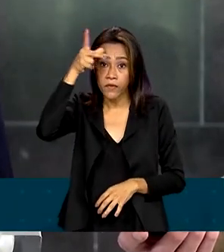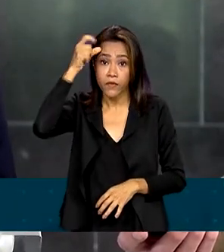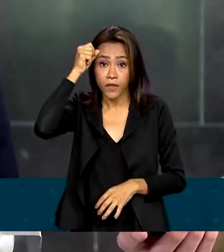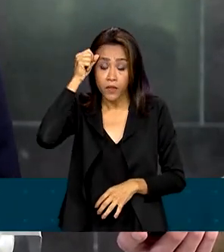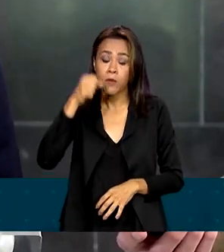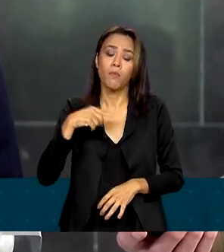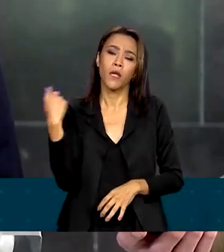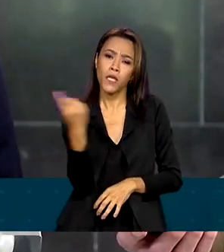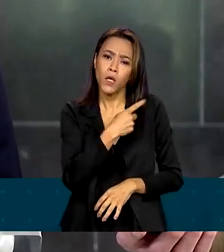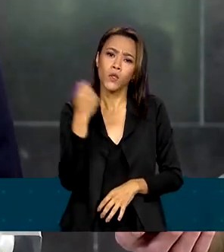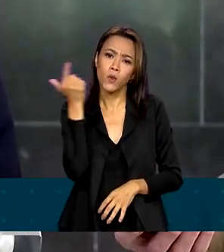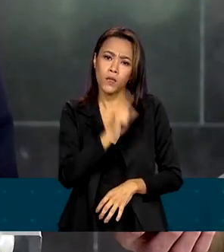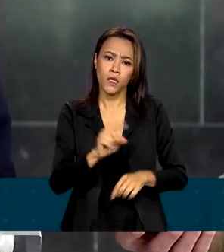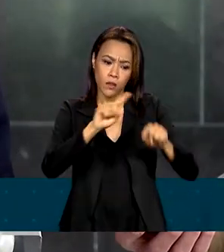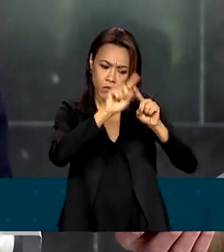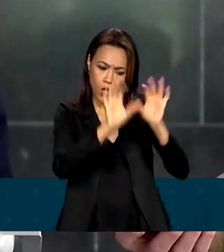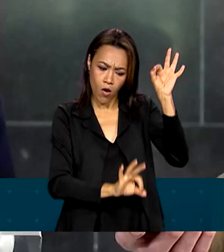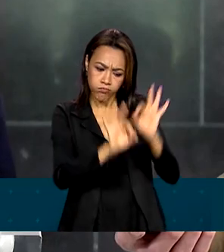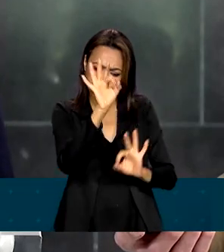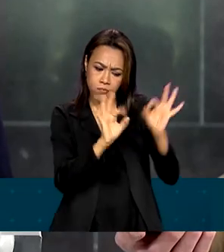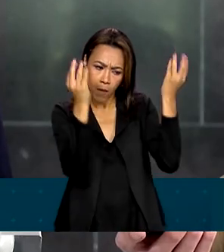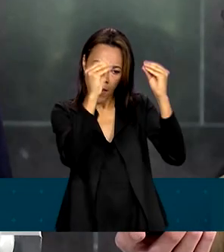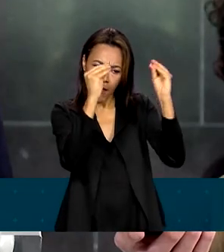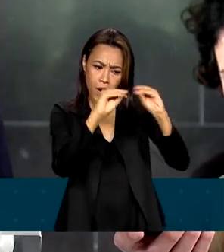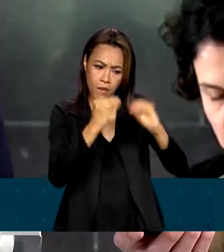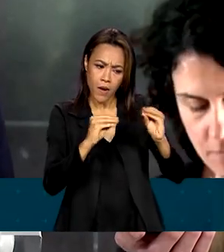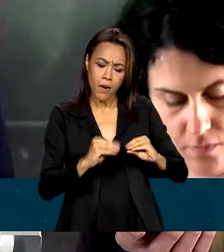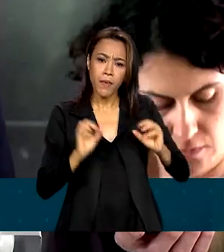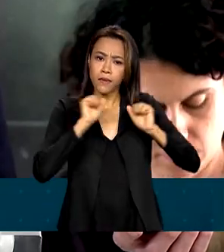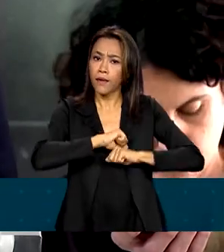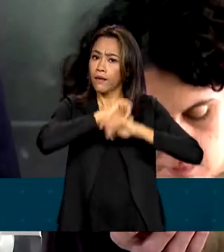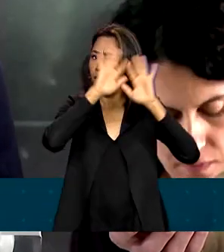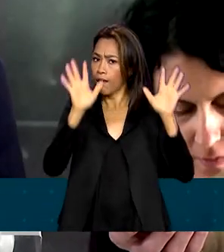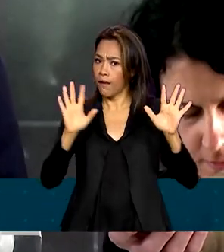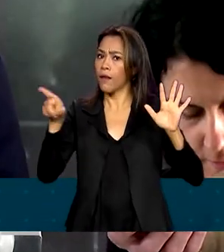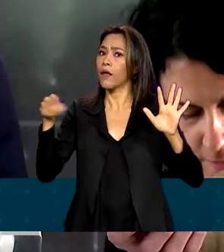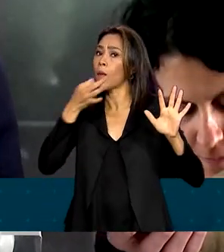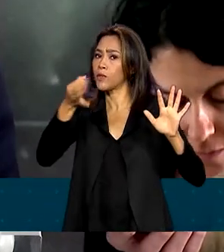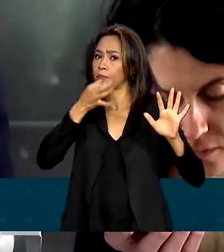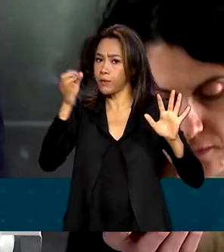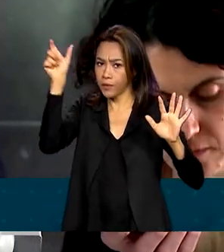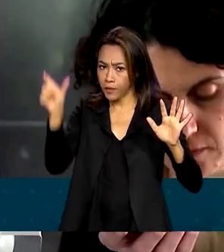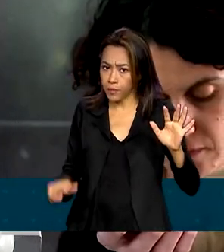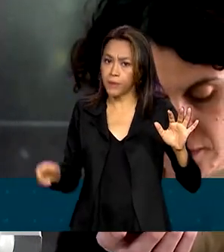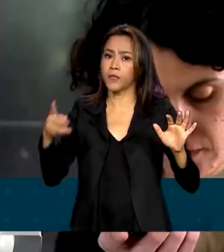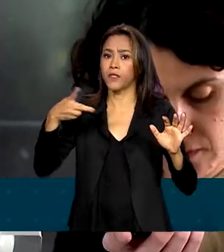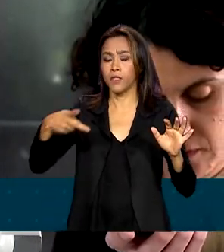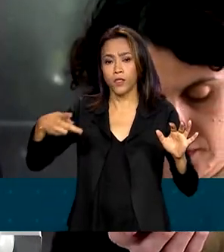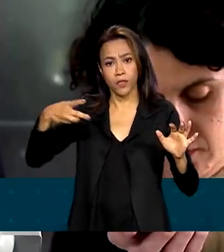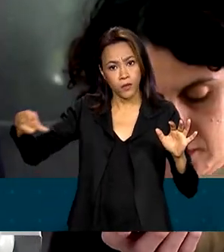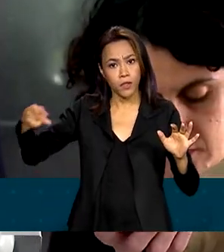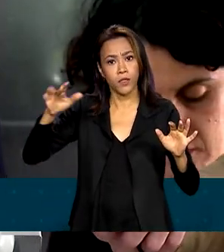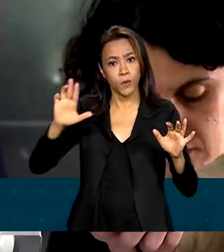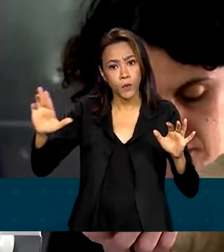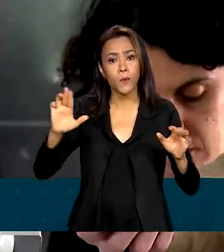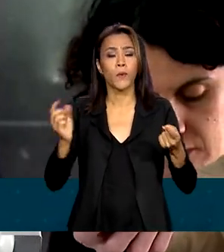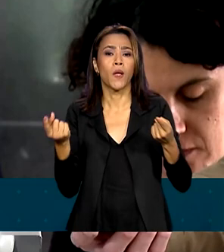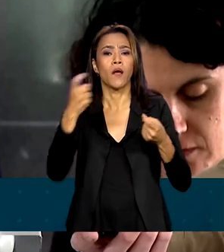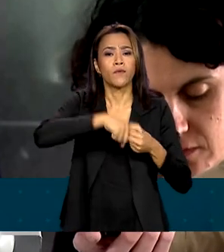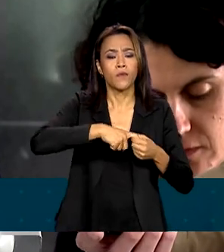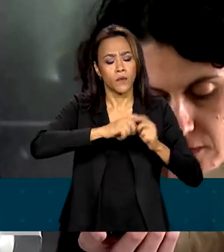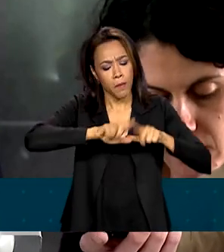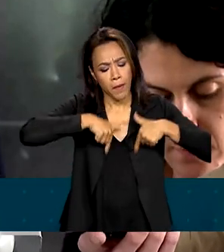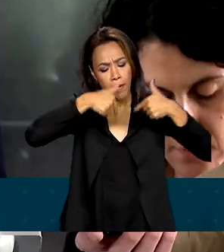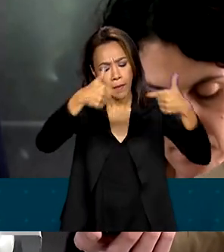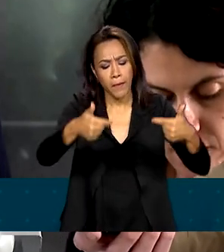Essa agenda comum tem prioridades claras já pré-estabelecidas pelo presidente Lula como a retomada do emprego, do desenvolvimento local,